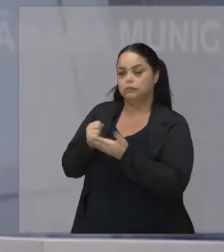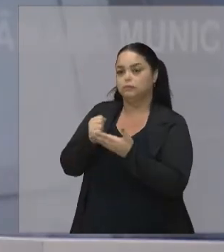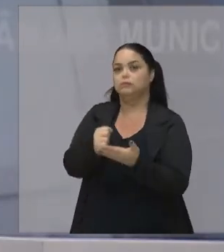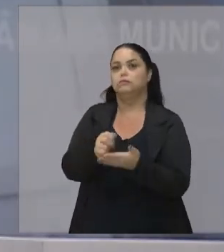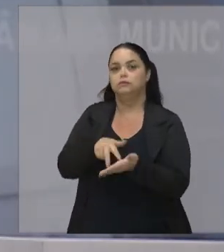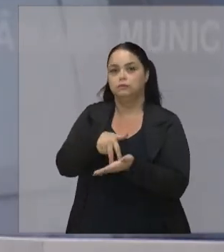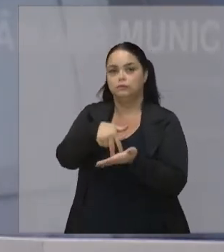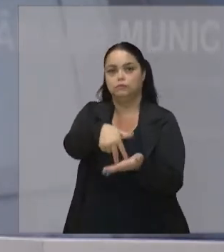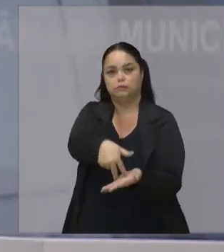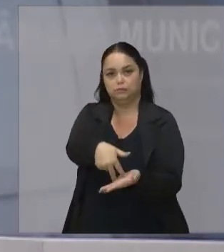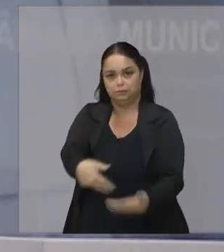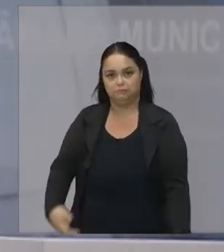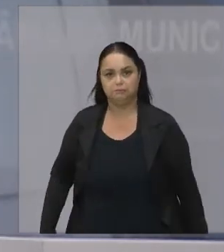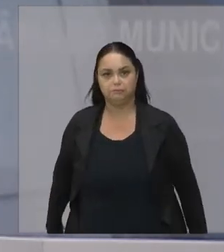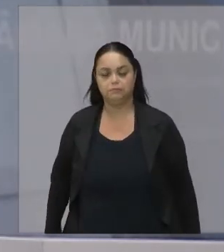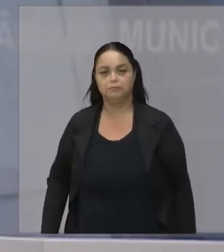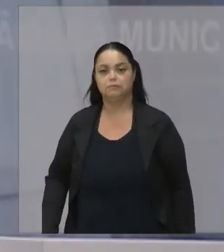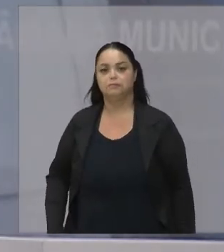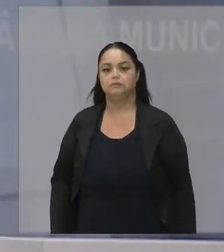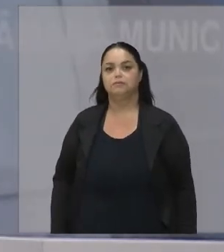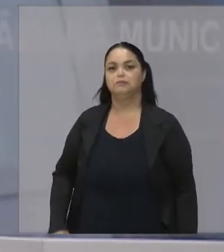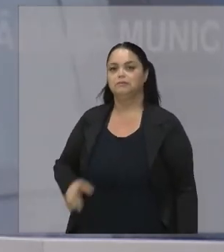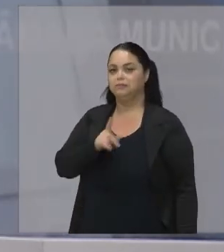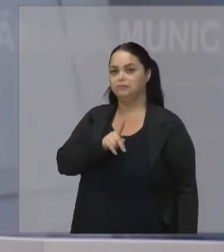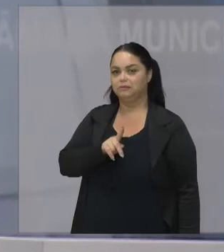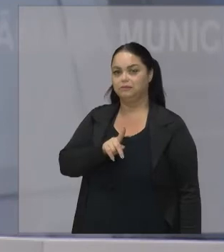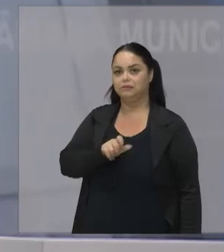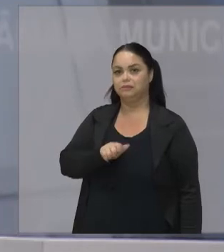sustenta. Ao seu Paulo também.